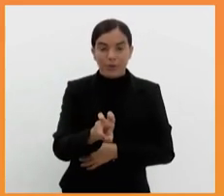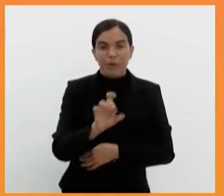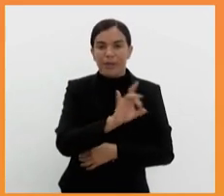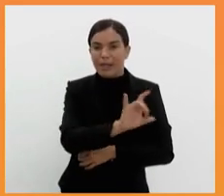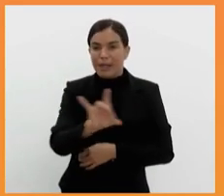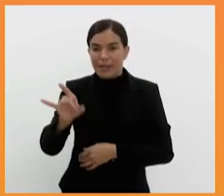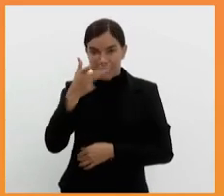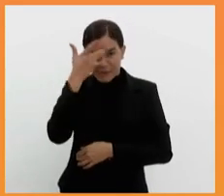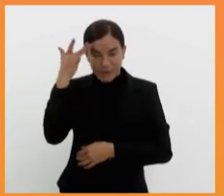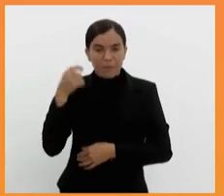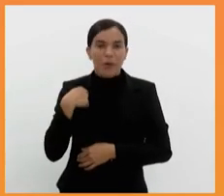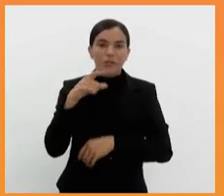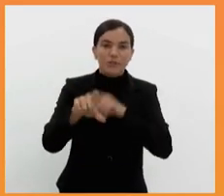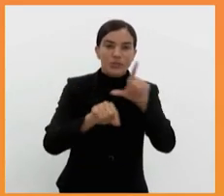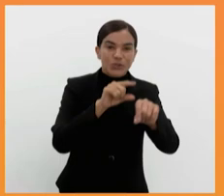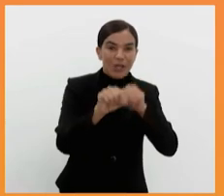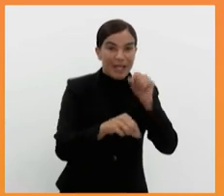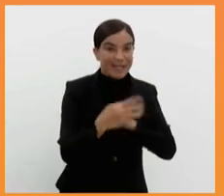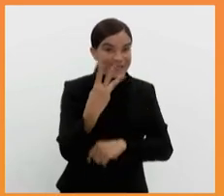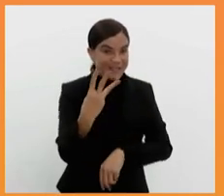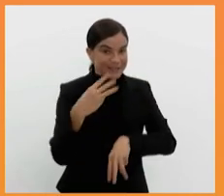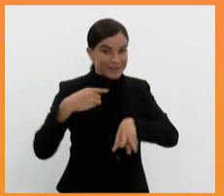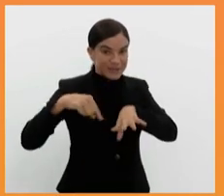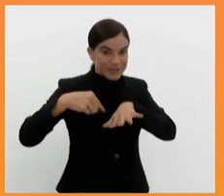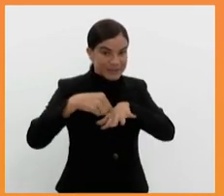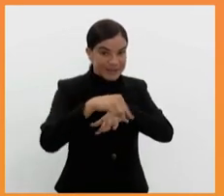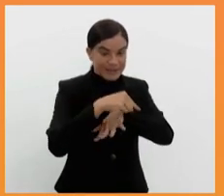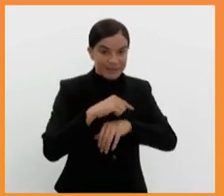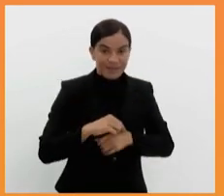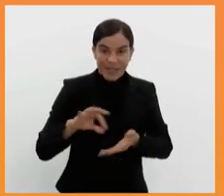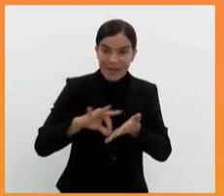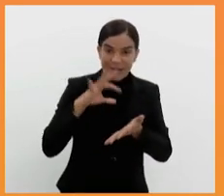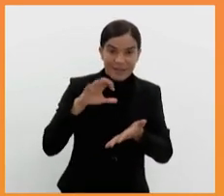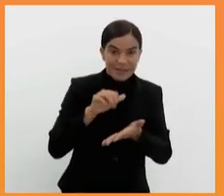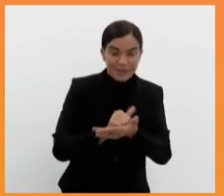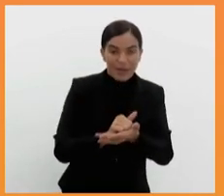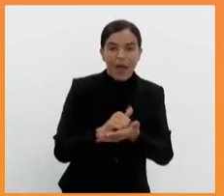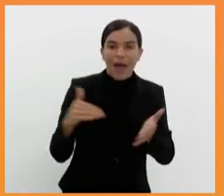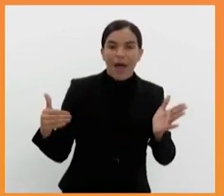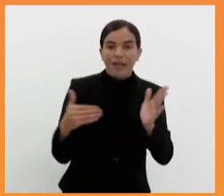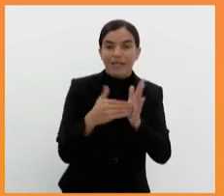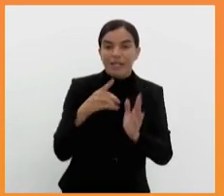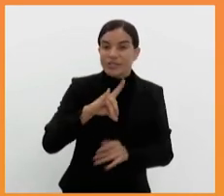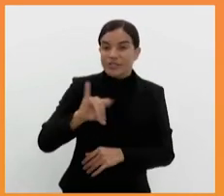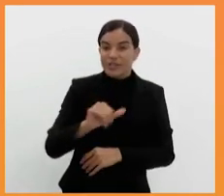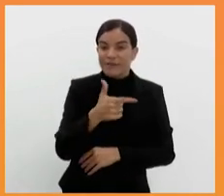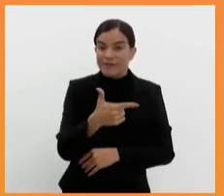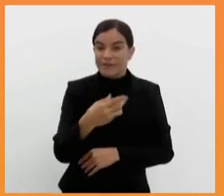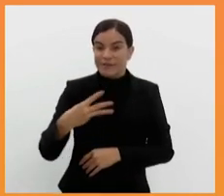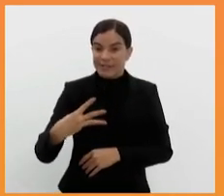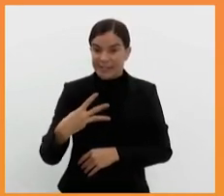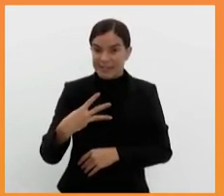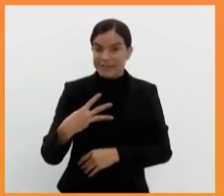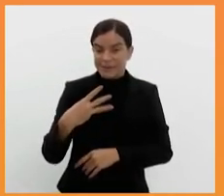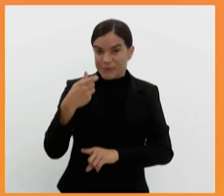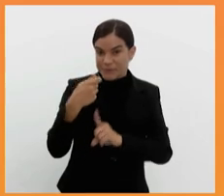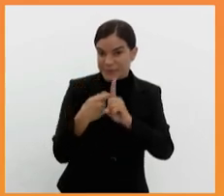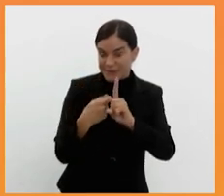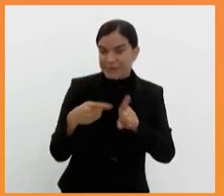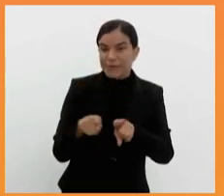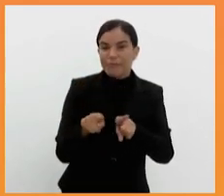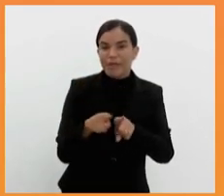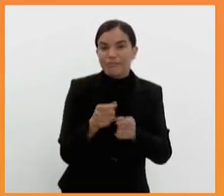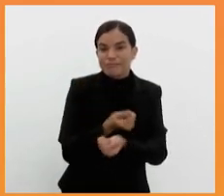pessoa pode escolher até 3 modalidades. As inscrições vão até o dia 23 deste mês e serão